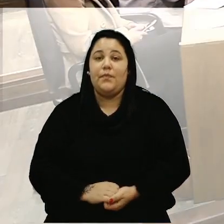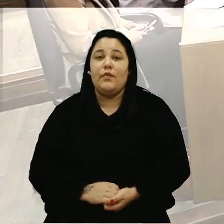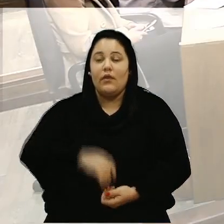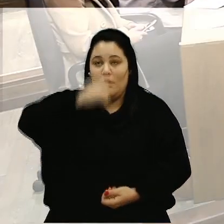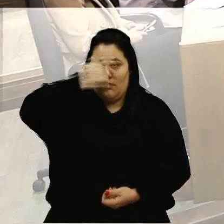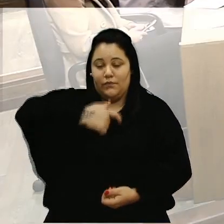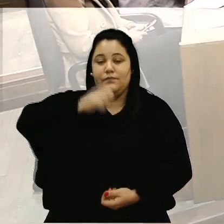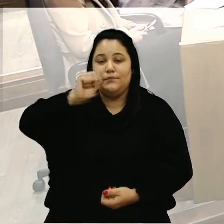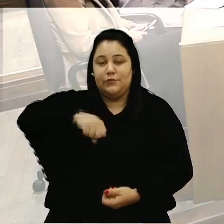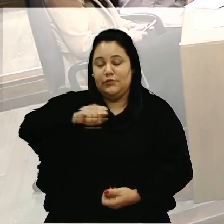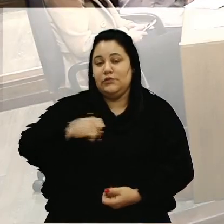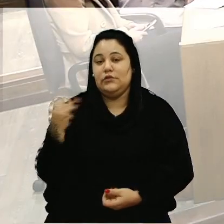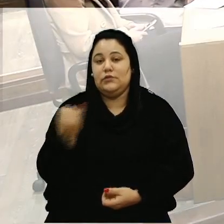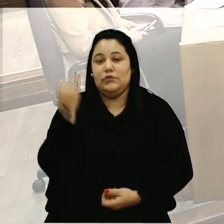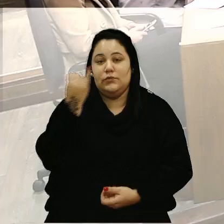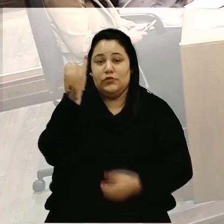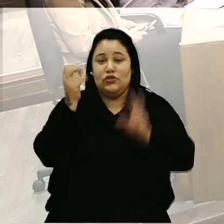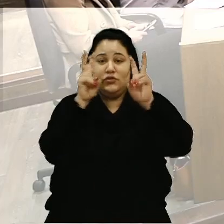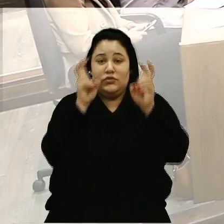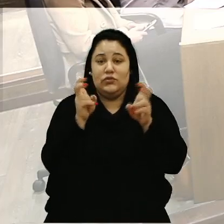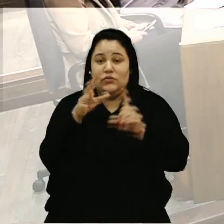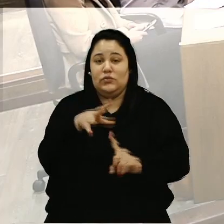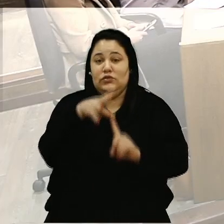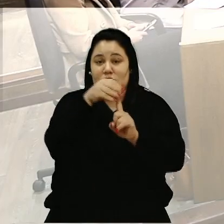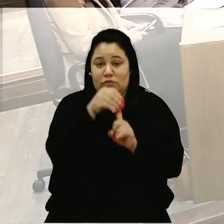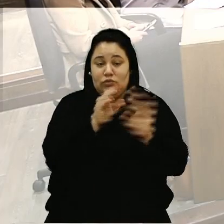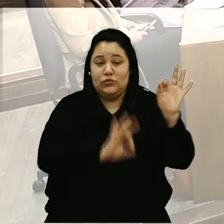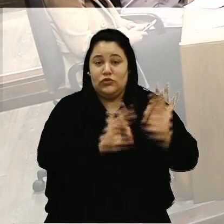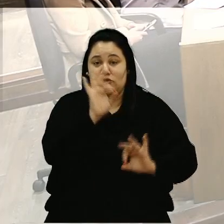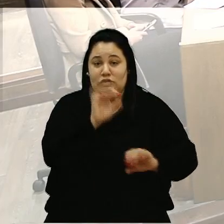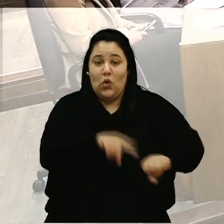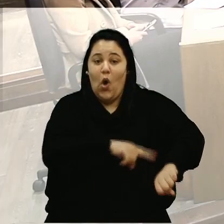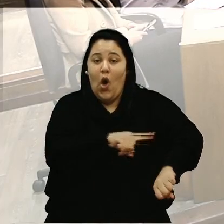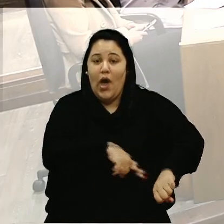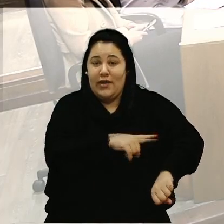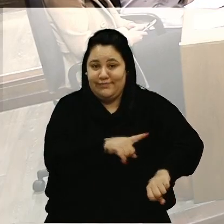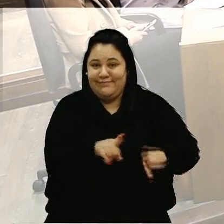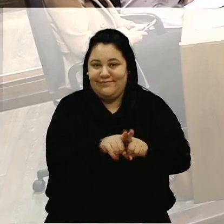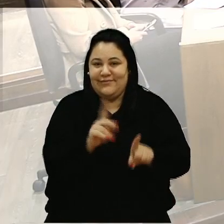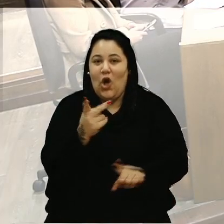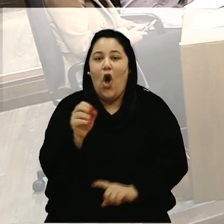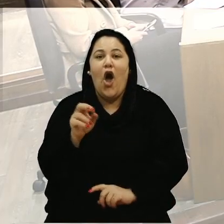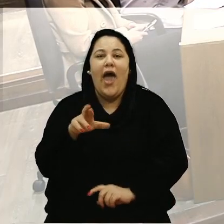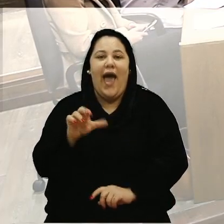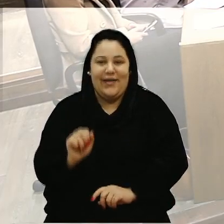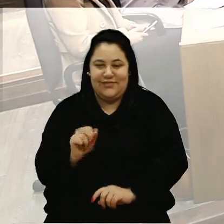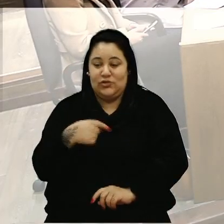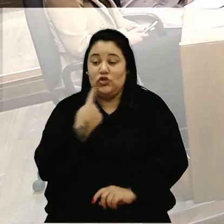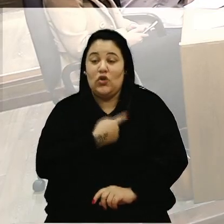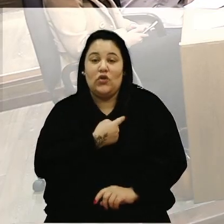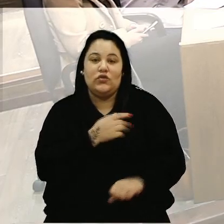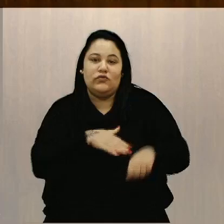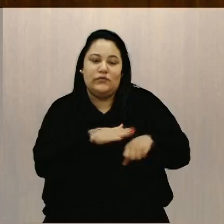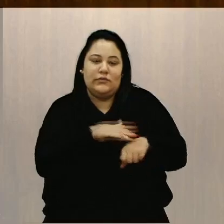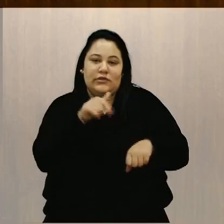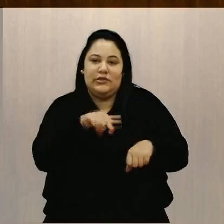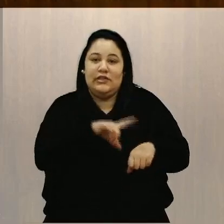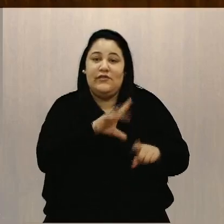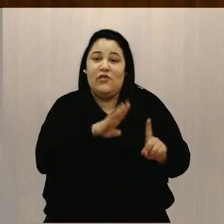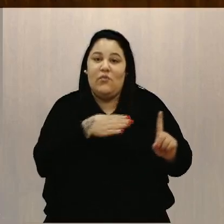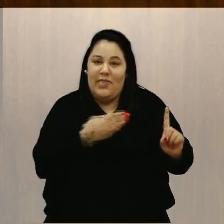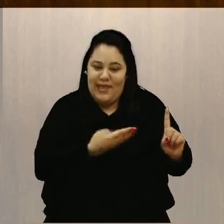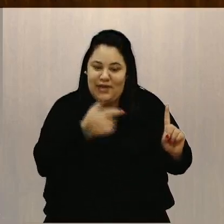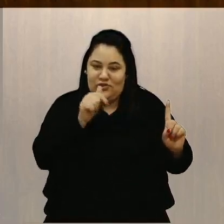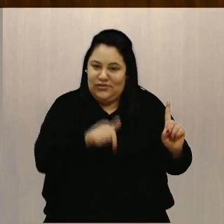importante esse tema, inclusive do projeto Hora, nós conversamos aqui quando teve a homenagem